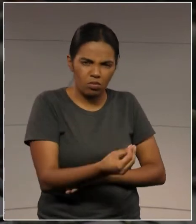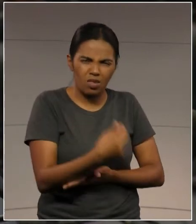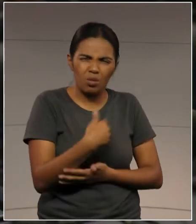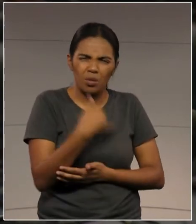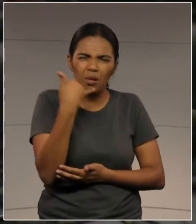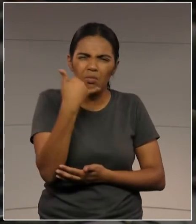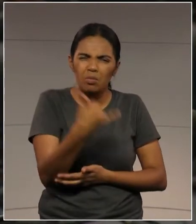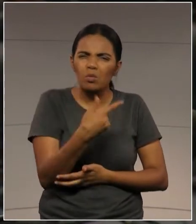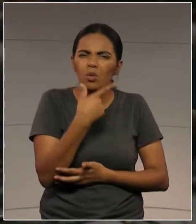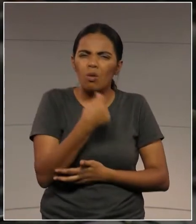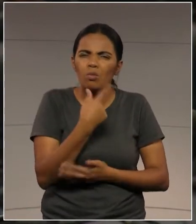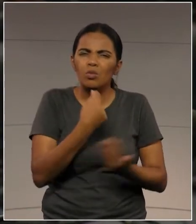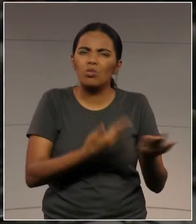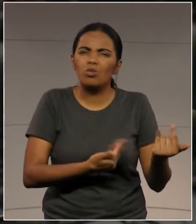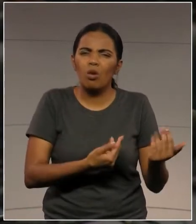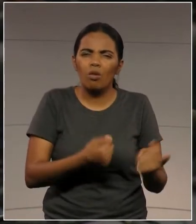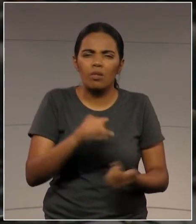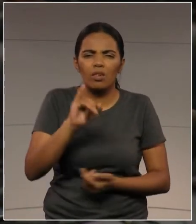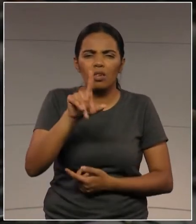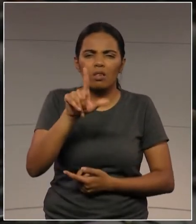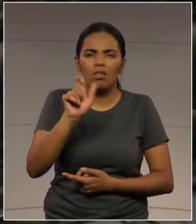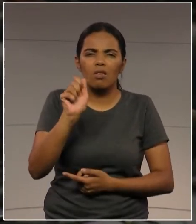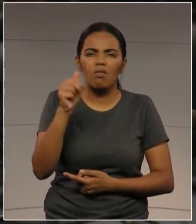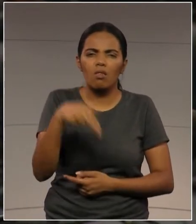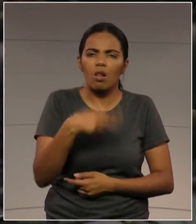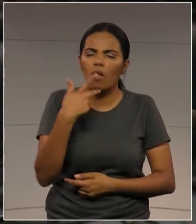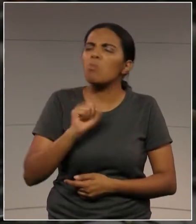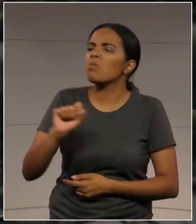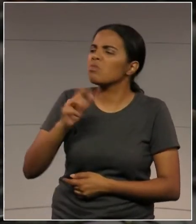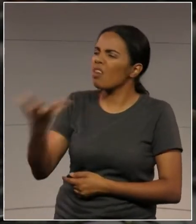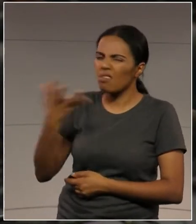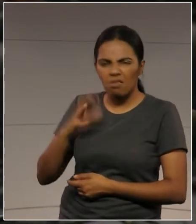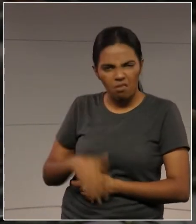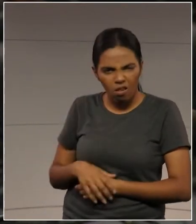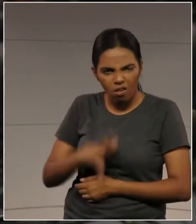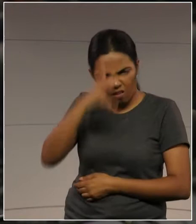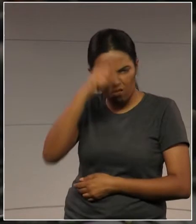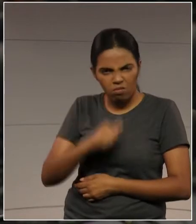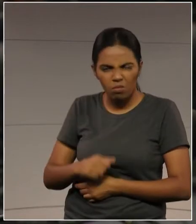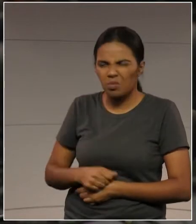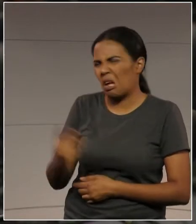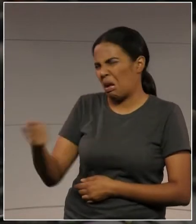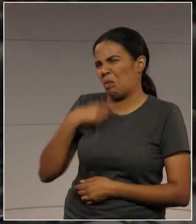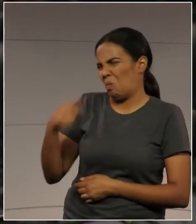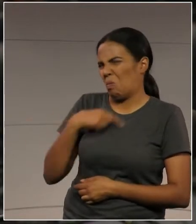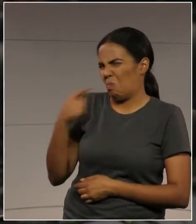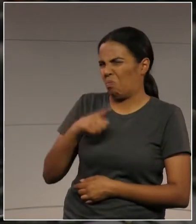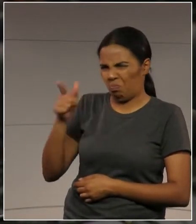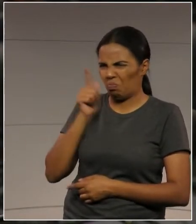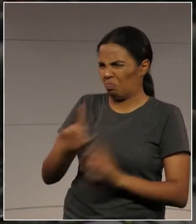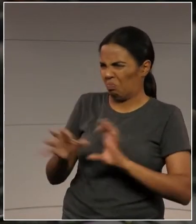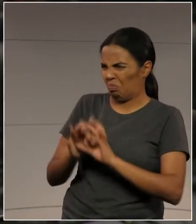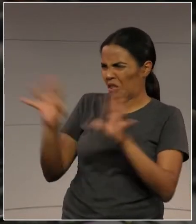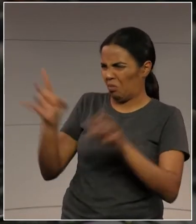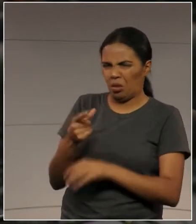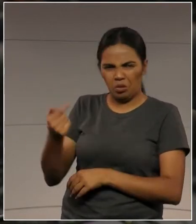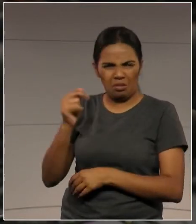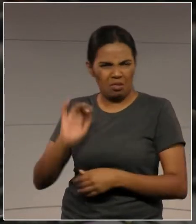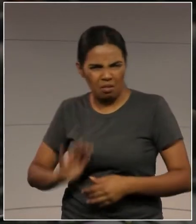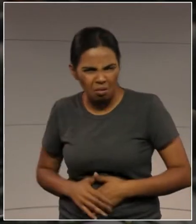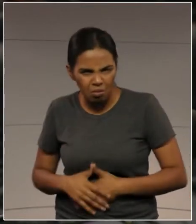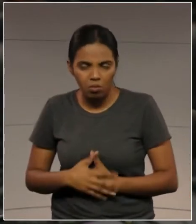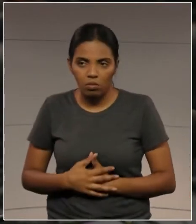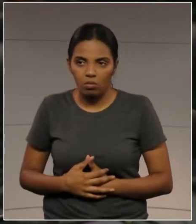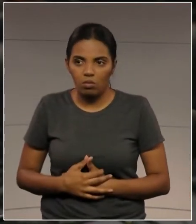Ô, o caba... Fala, galo! O você quer, galo? Ah, duvido que você tenha força para conseguir liberar o dinheiro. Desculpe, secretário.